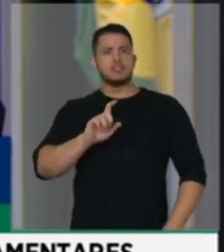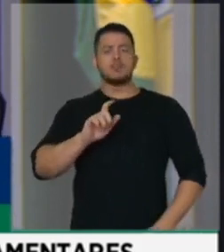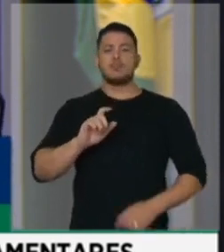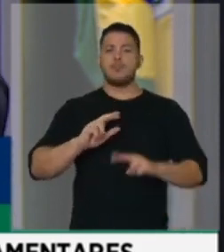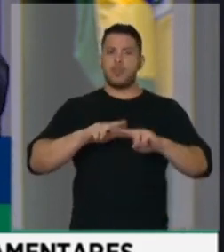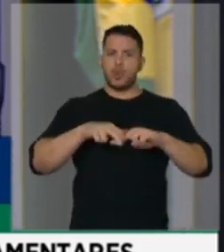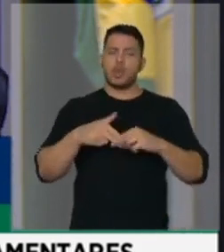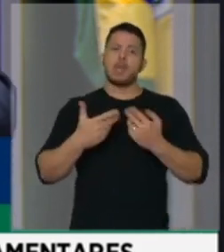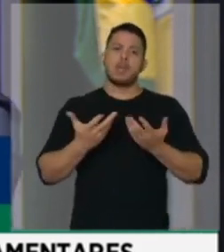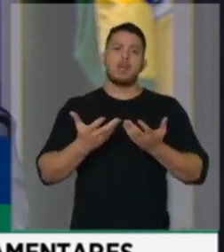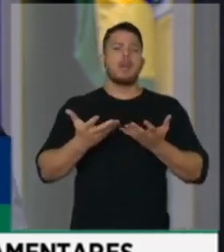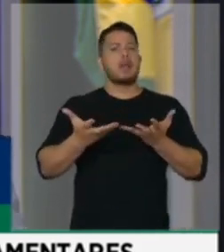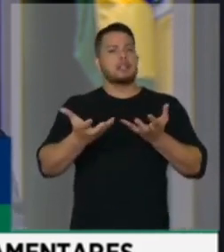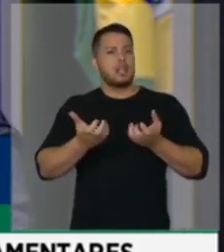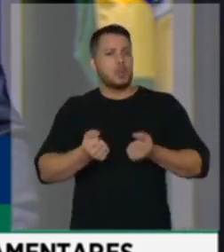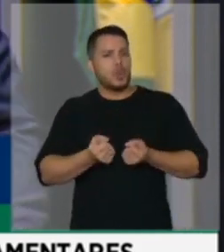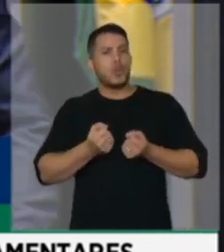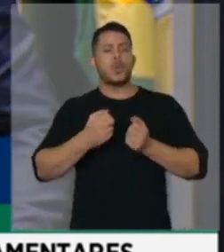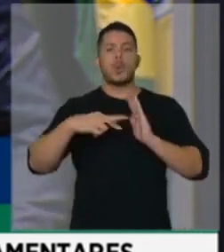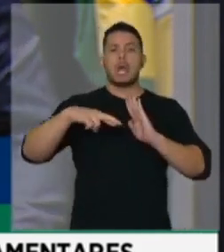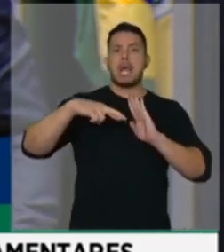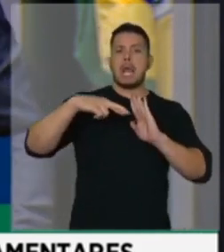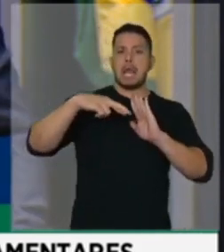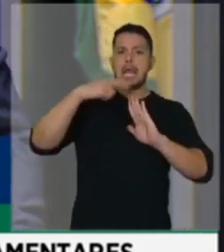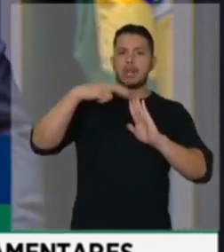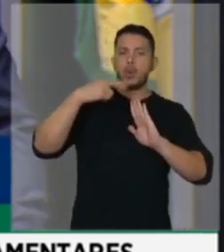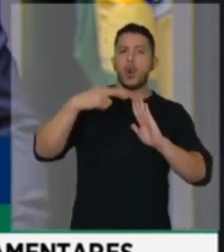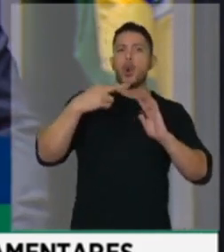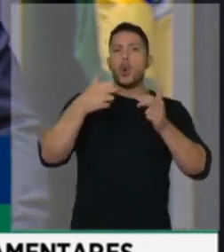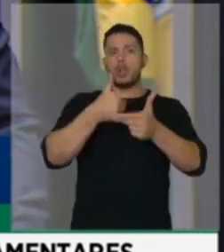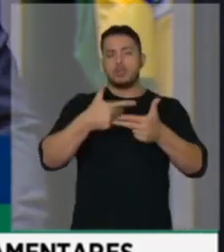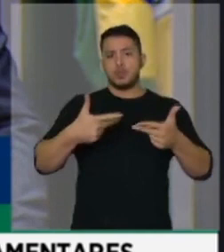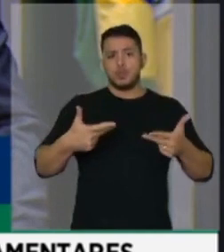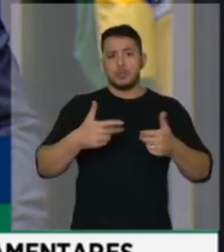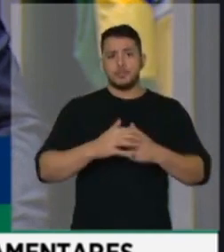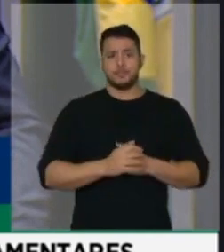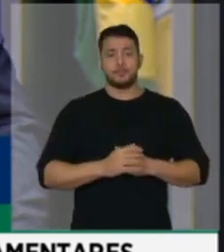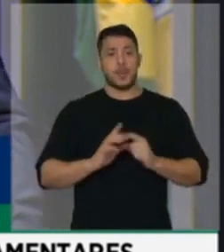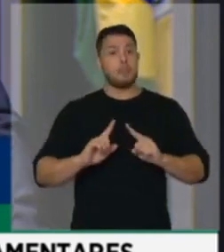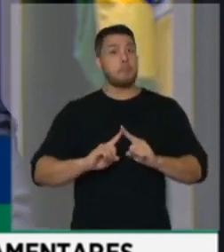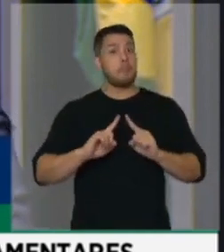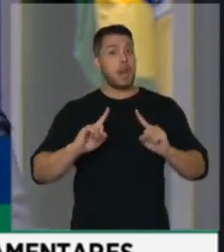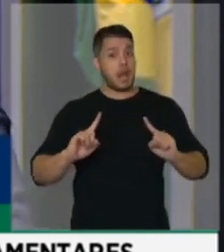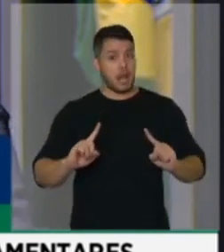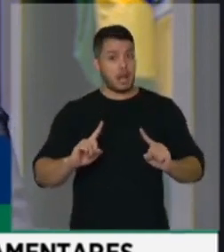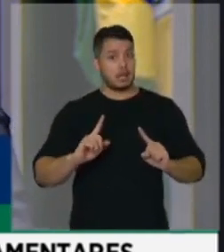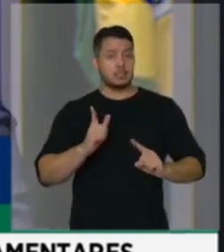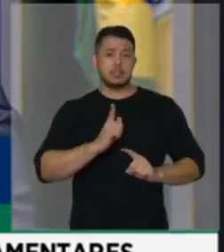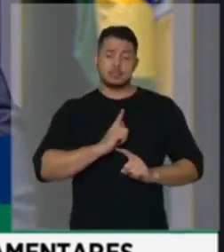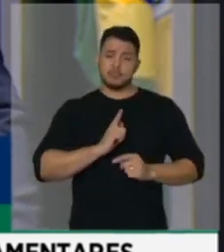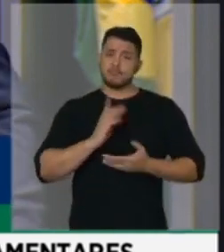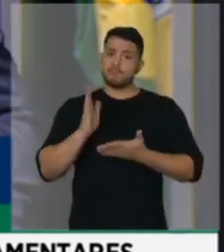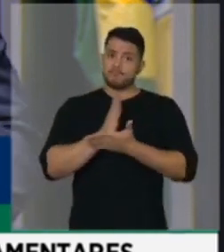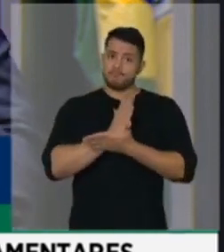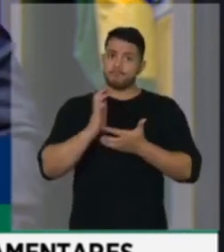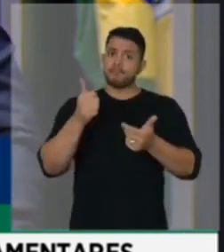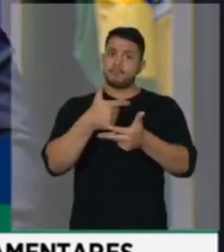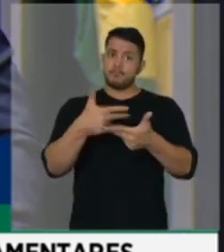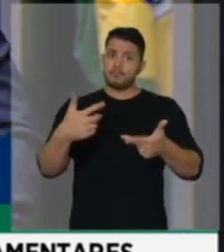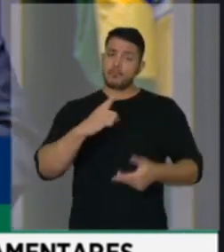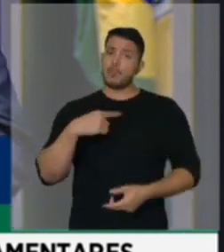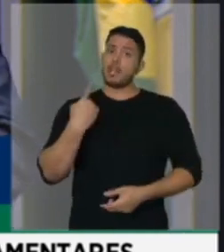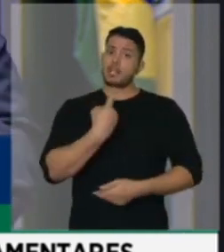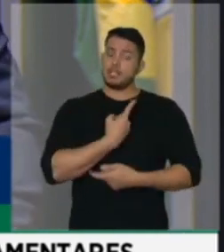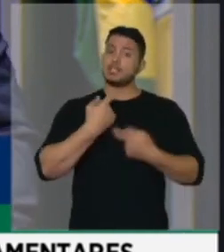nossas sugestões com relação a esses pontos. Contudo, há ainda alguns pontos que devemos